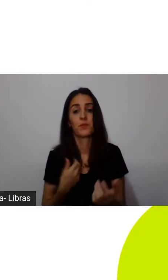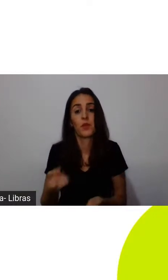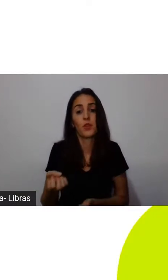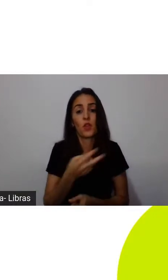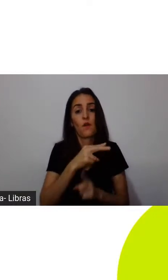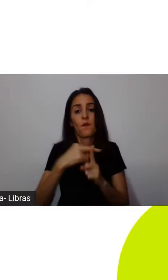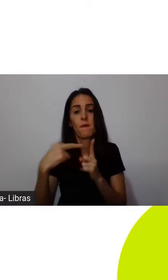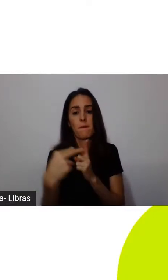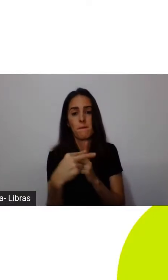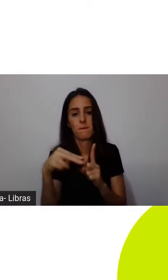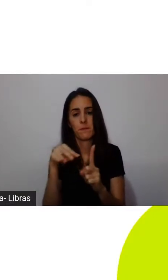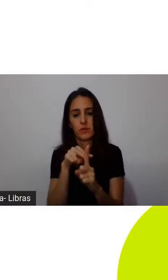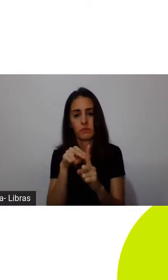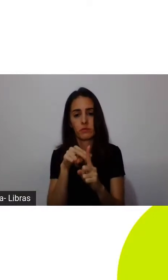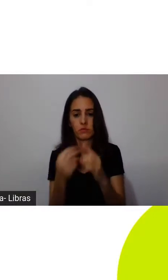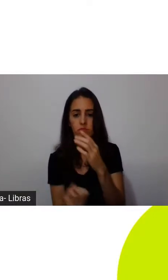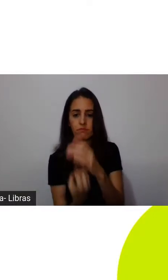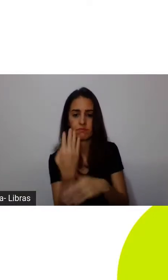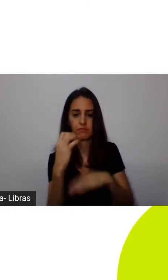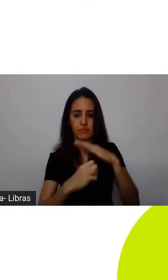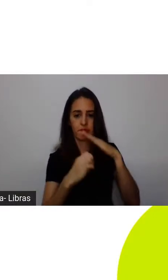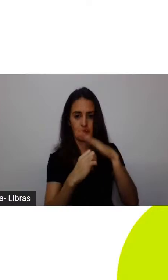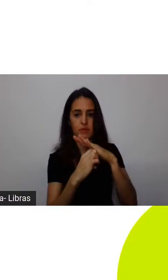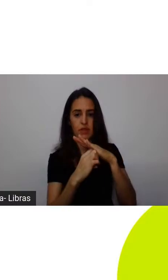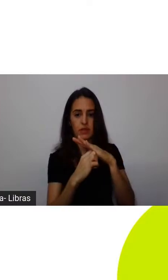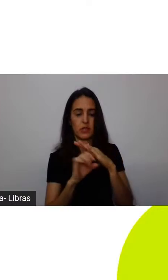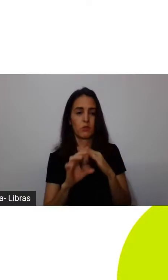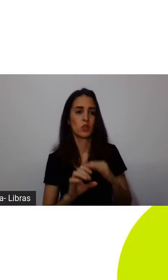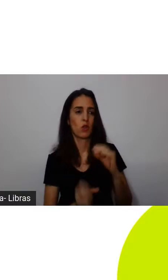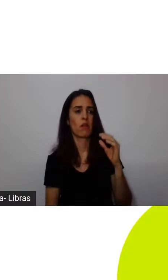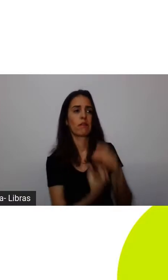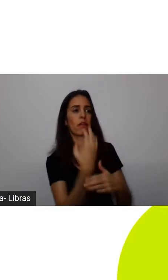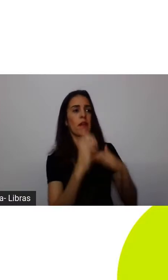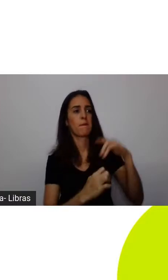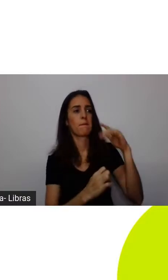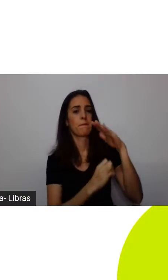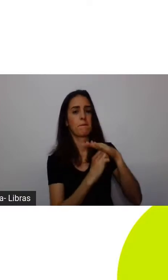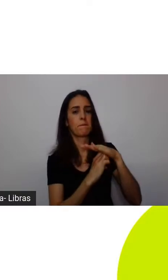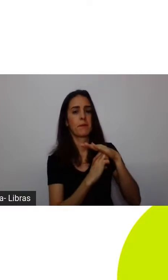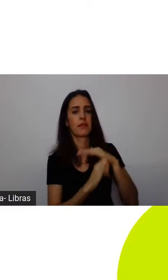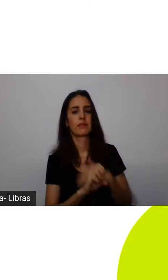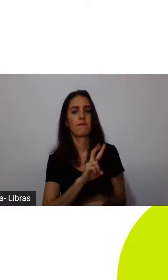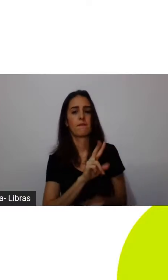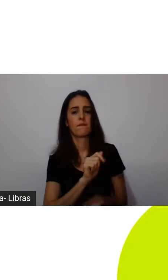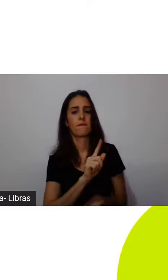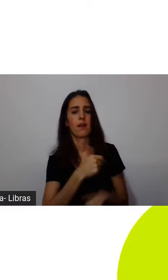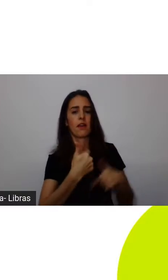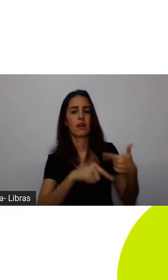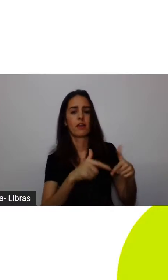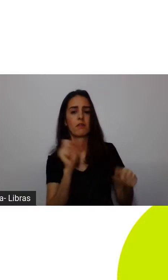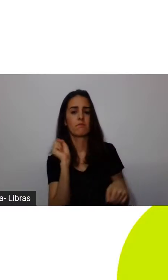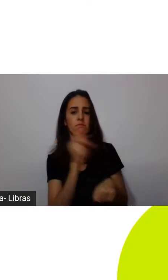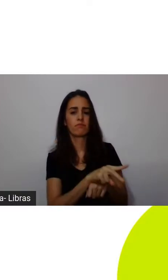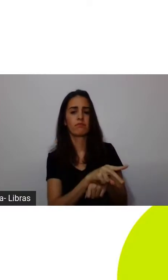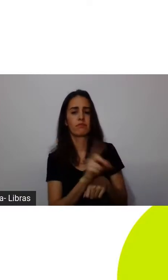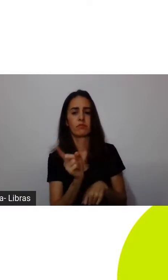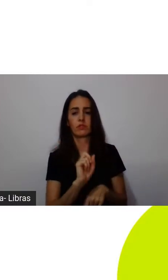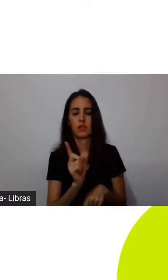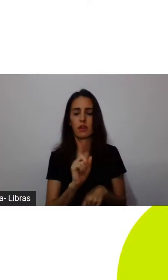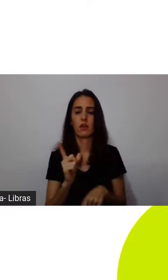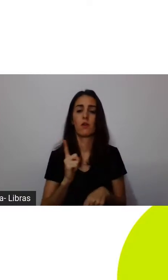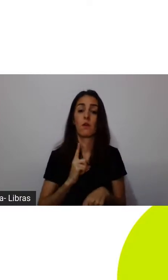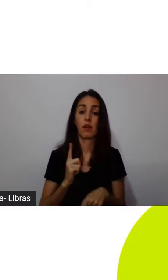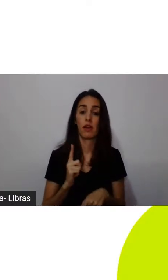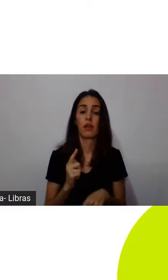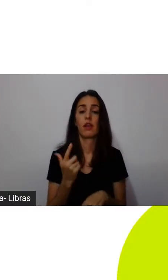negócios, fazem parte desse ecossistema maior. Um exemplo disso, de como isso se concretiza, é o Sistema B.